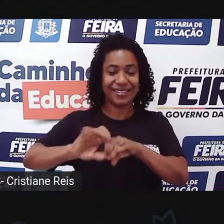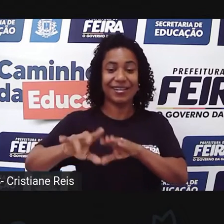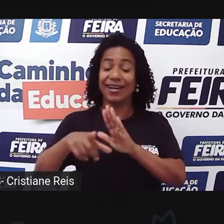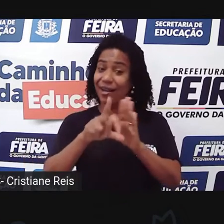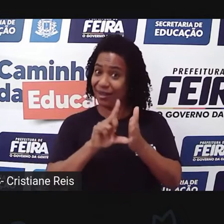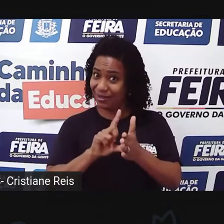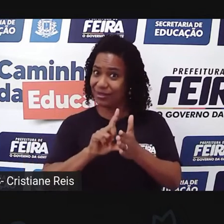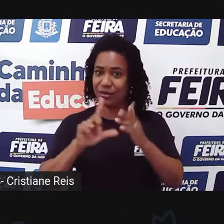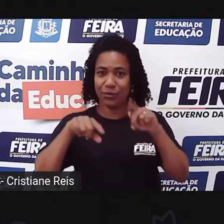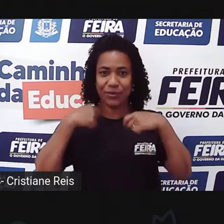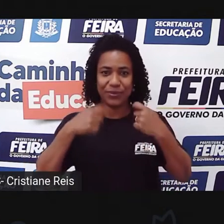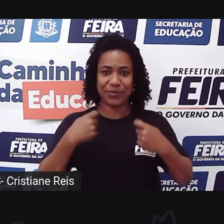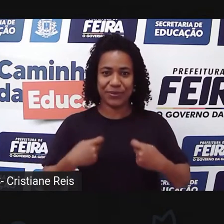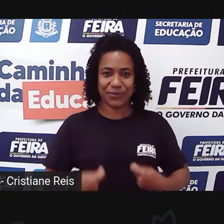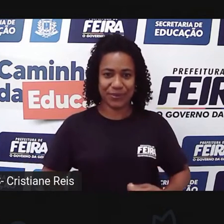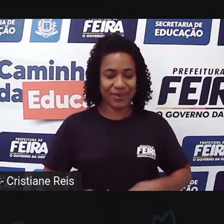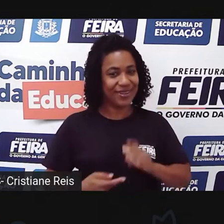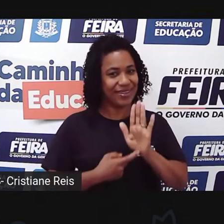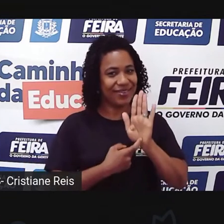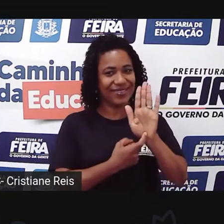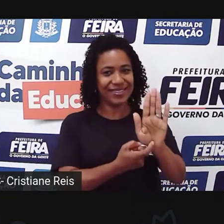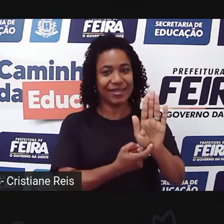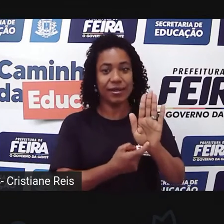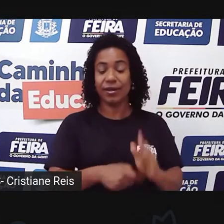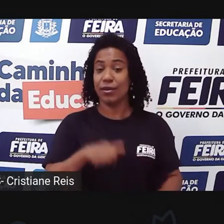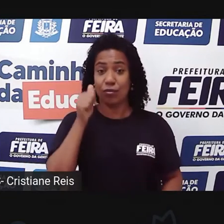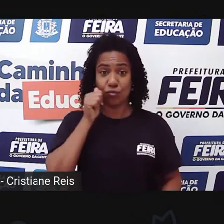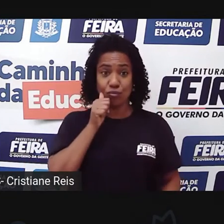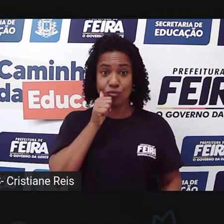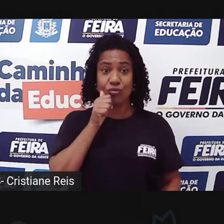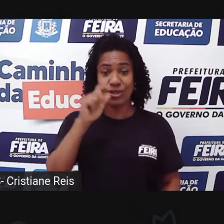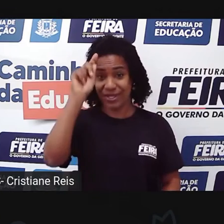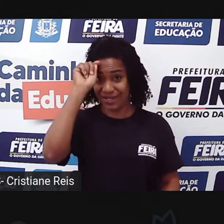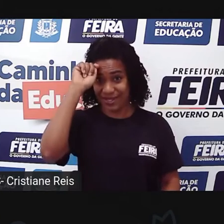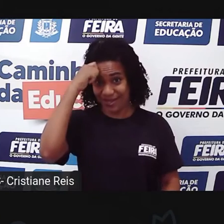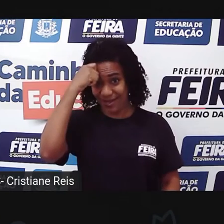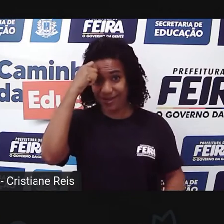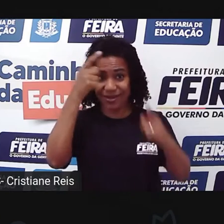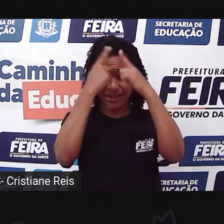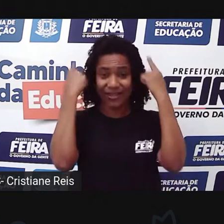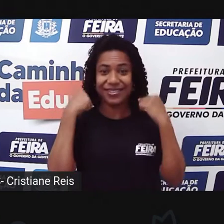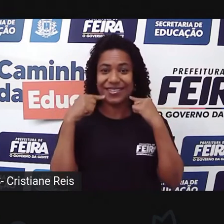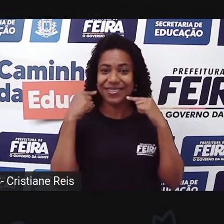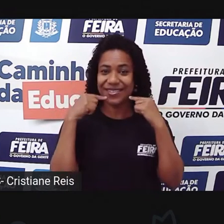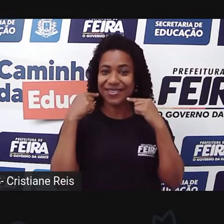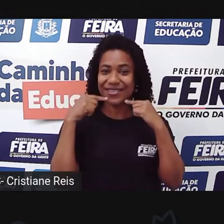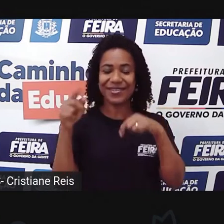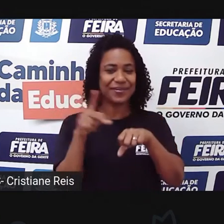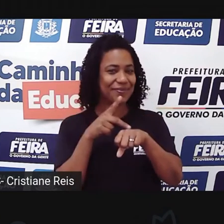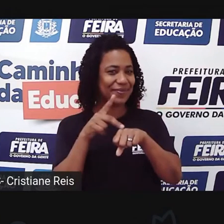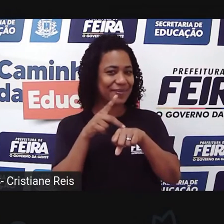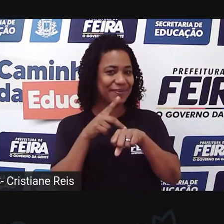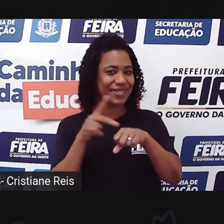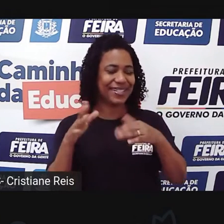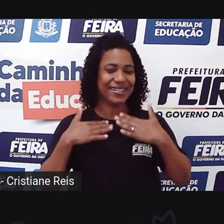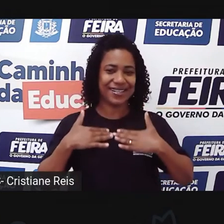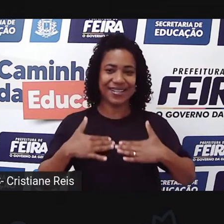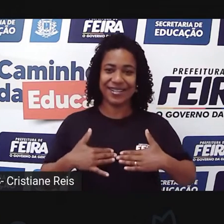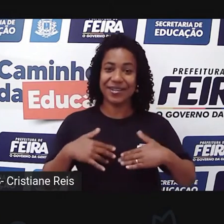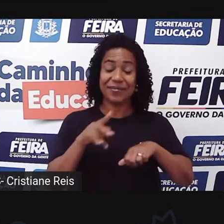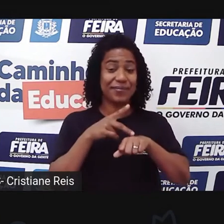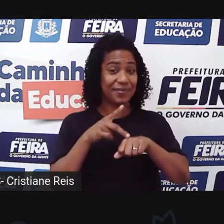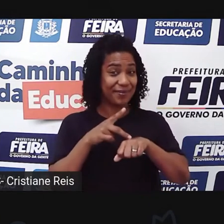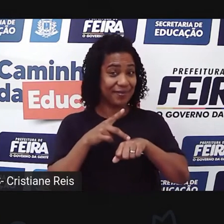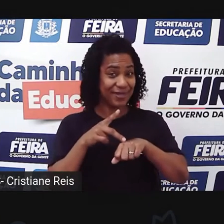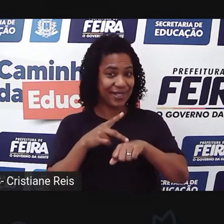auto-inscrever, me apresentar direitinho. Eu sou uma mulher negra, de cabelos negros, eu tô trajando uma blusa preta, um